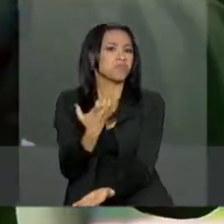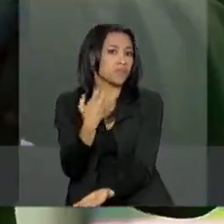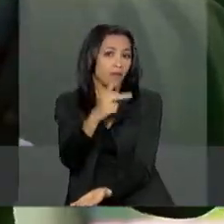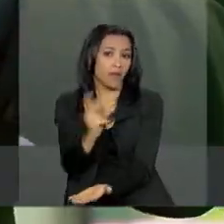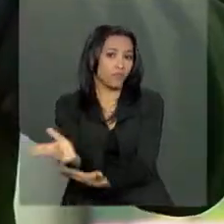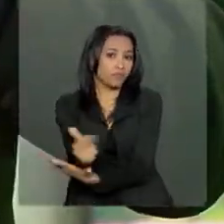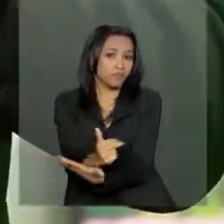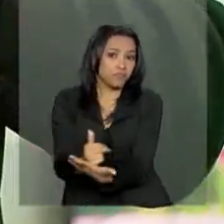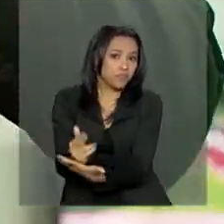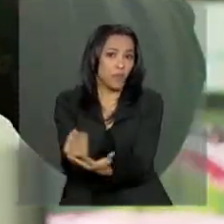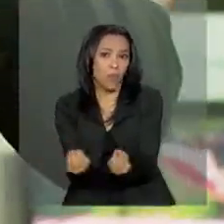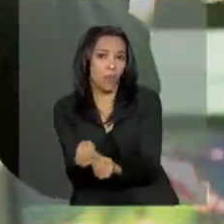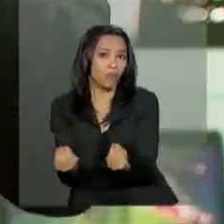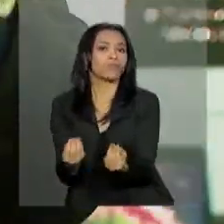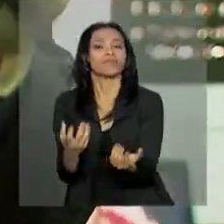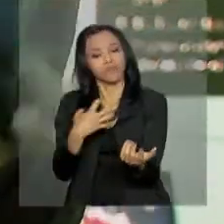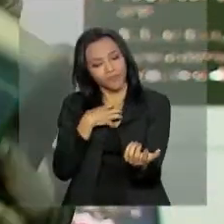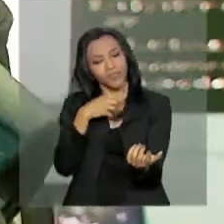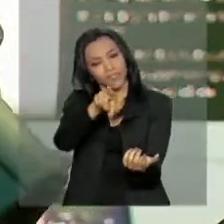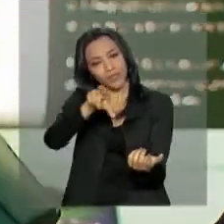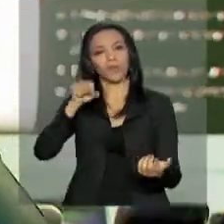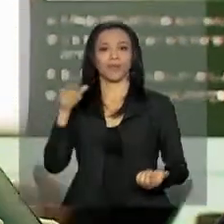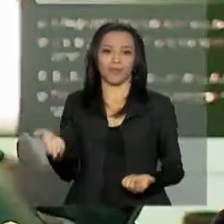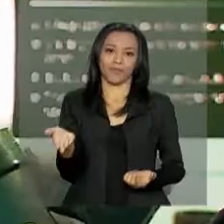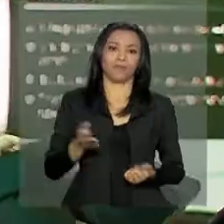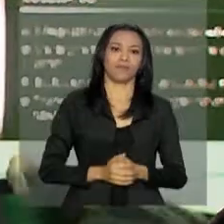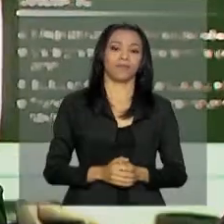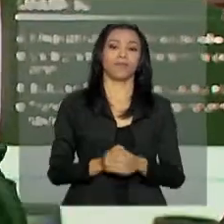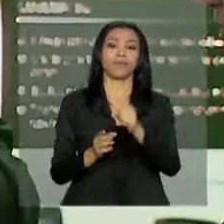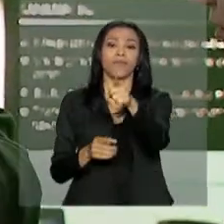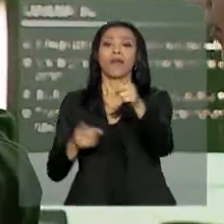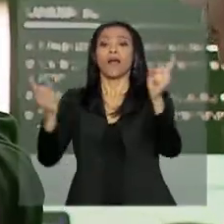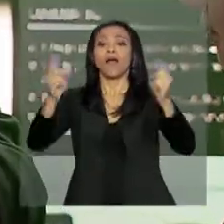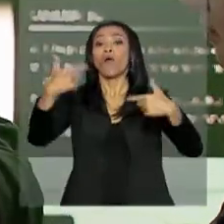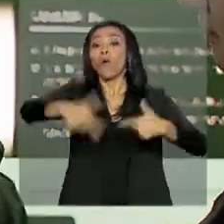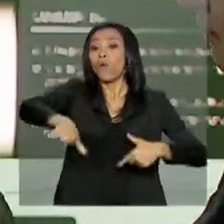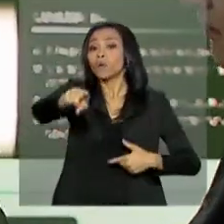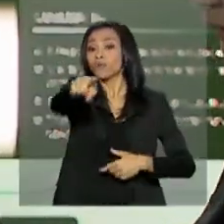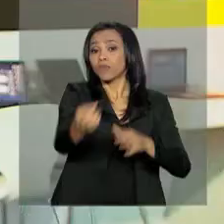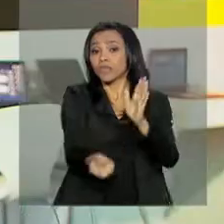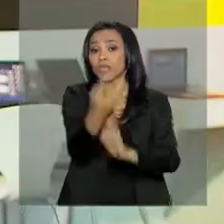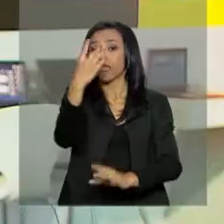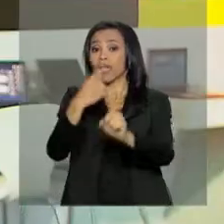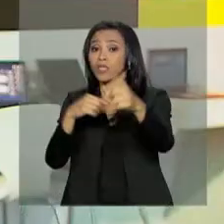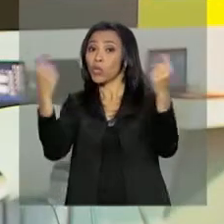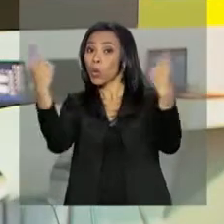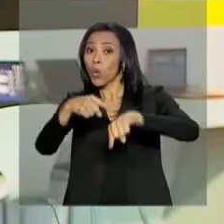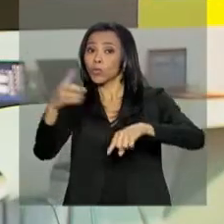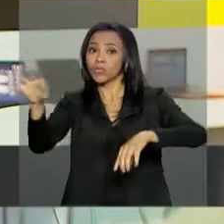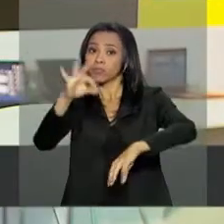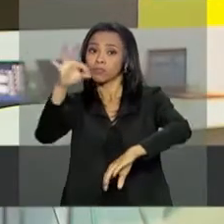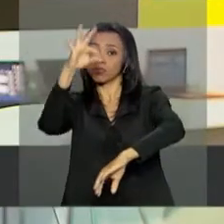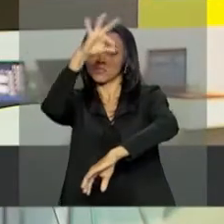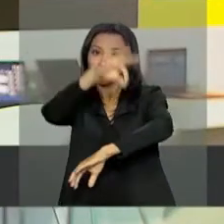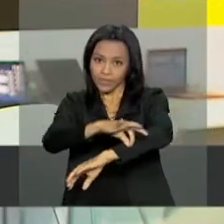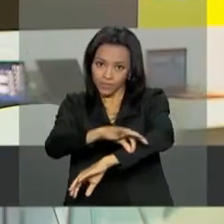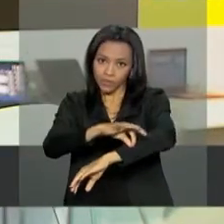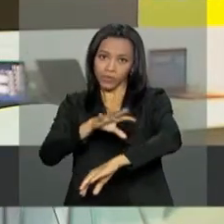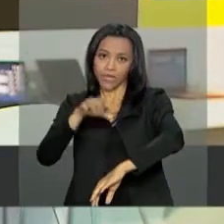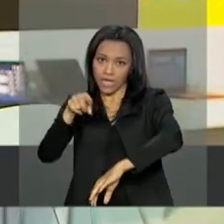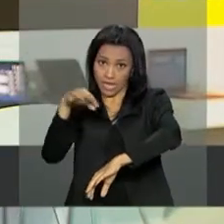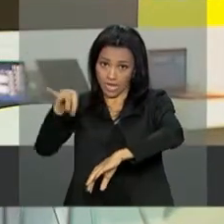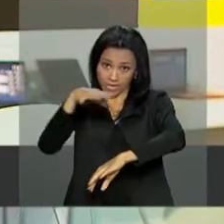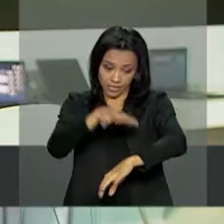Esta outra invenção foi criada para ajudar no combate ao mosquito Aedes aegypti. Essa armadilha vai capturar o mosquito,